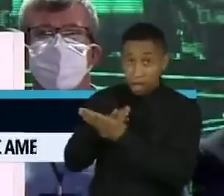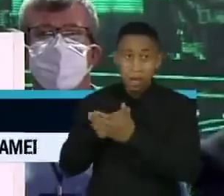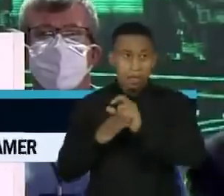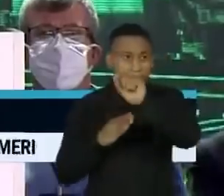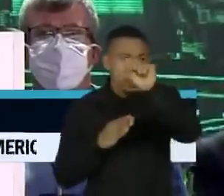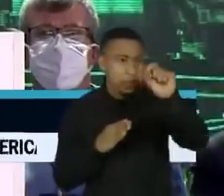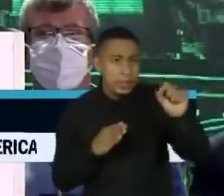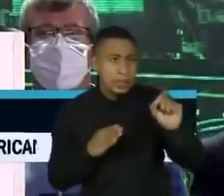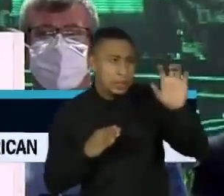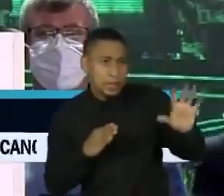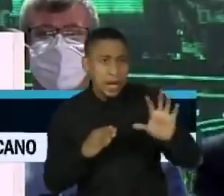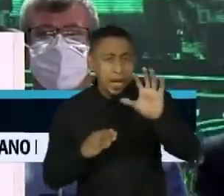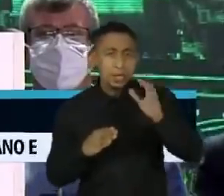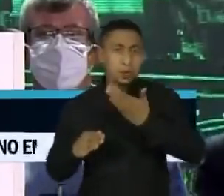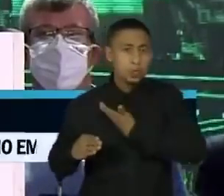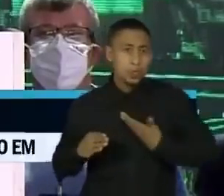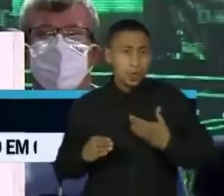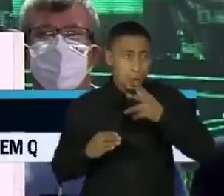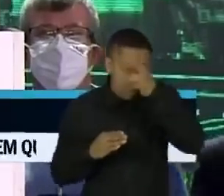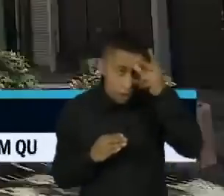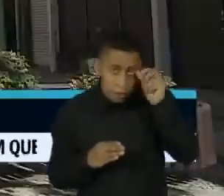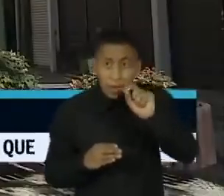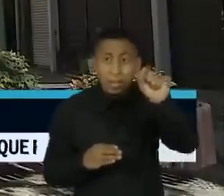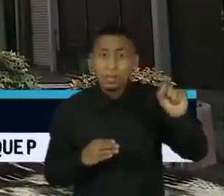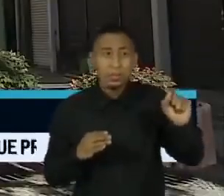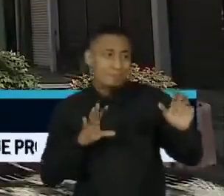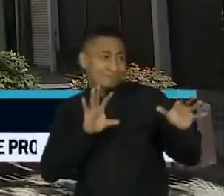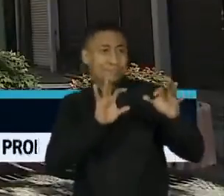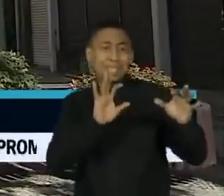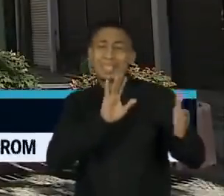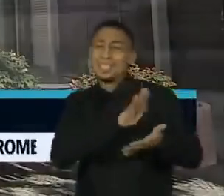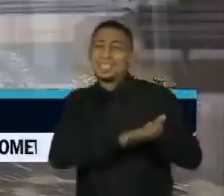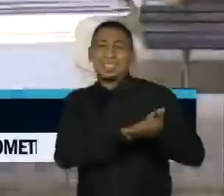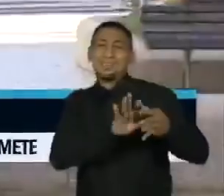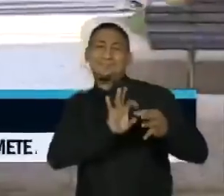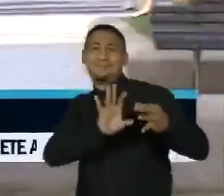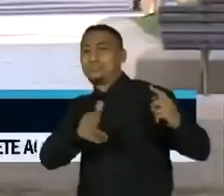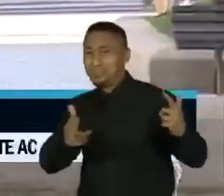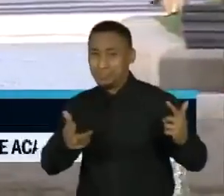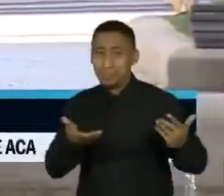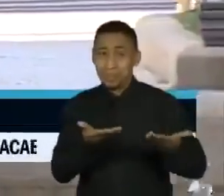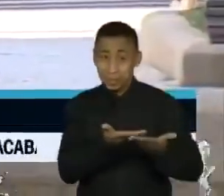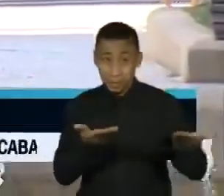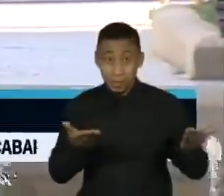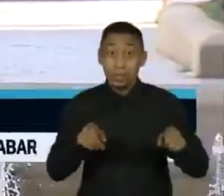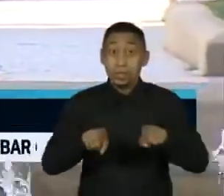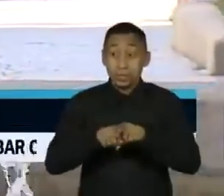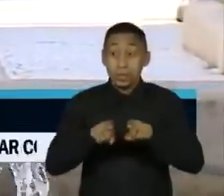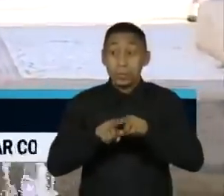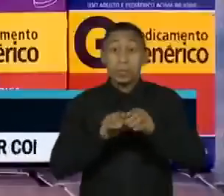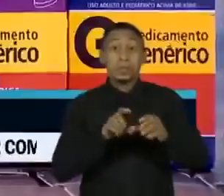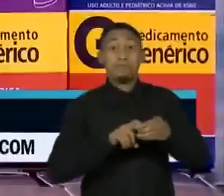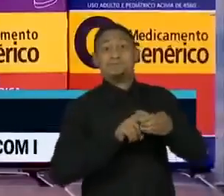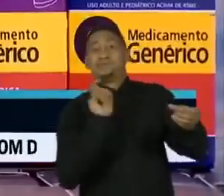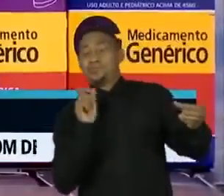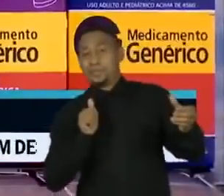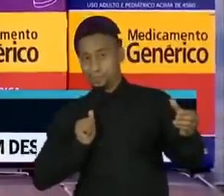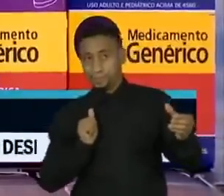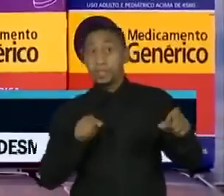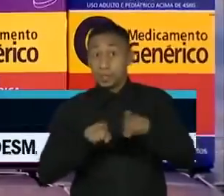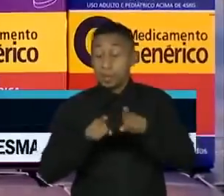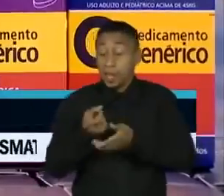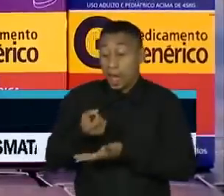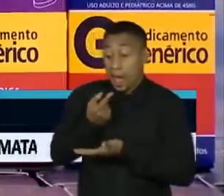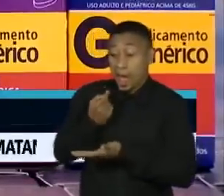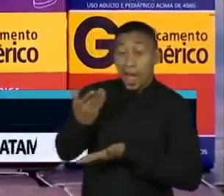Jair Bolsonaro e governadores e prefeitos. Além disso, houve falha na intensidade das medidas de distanciamento e o uso